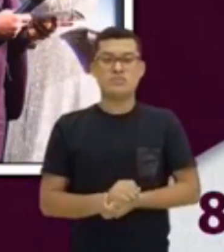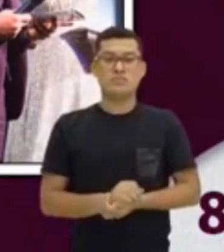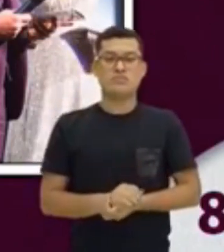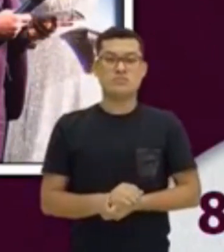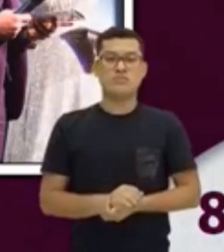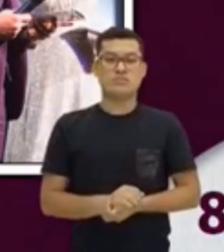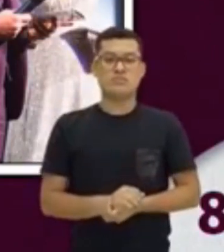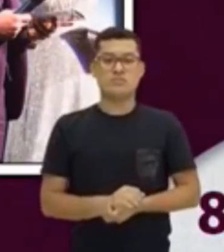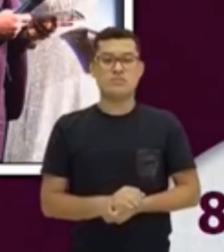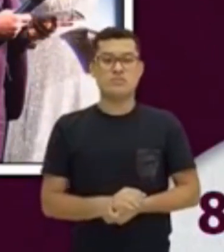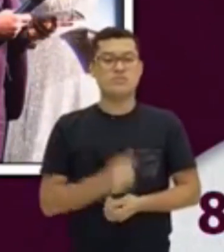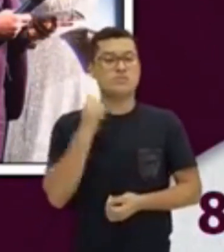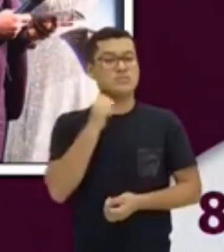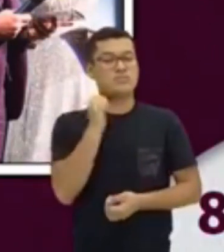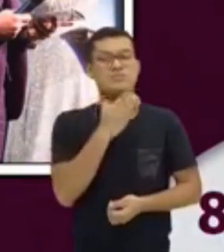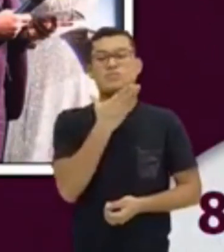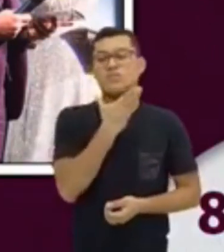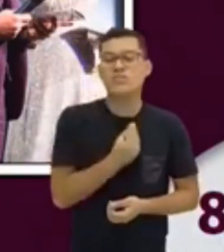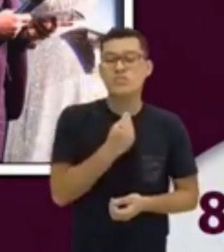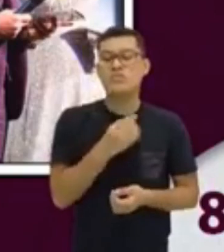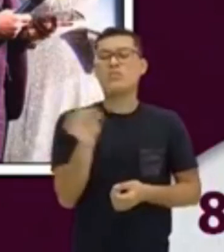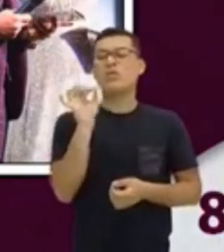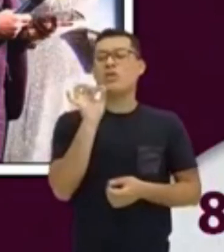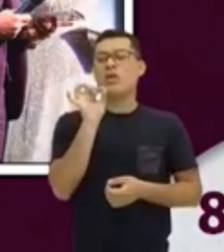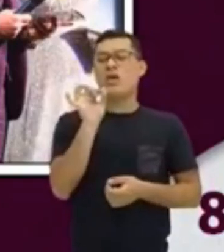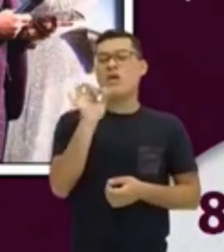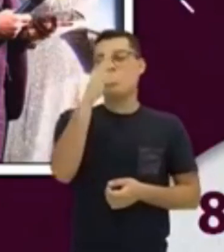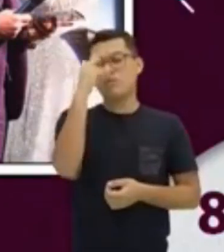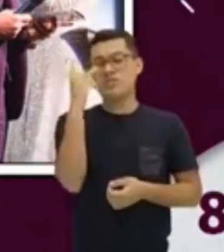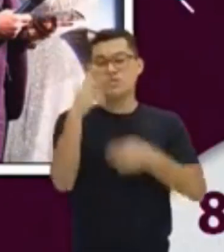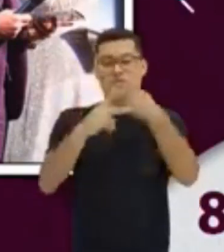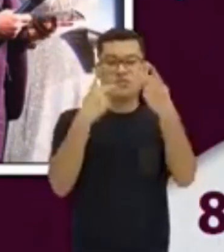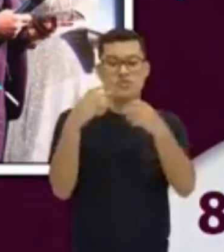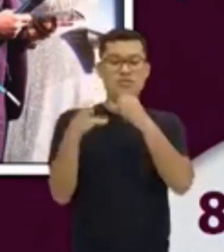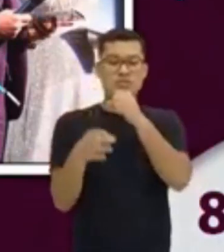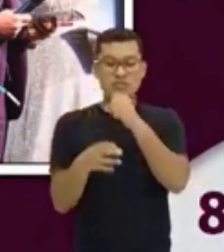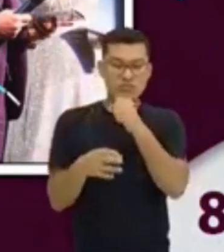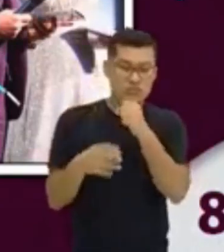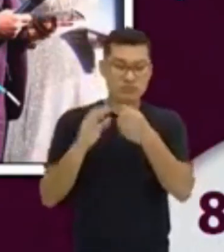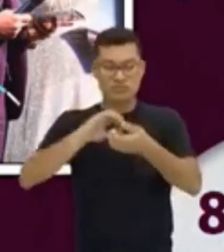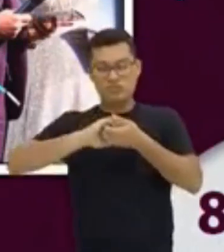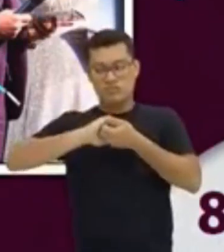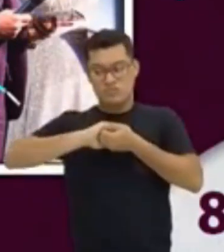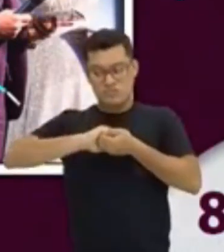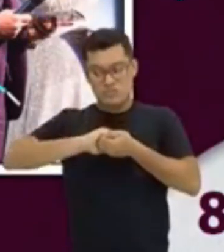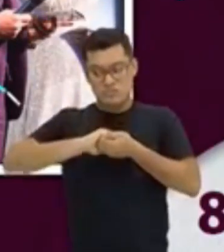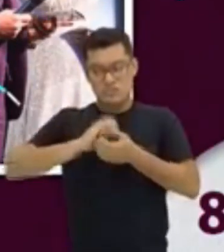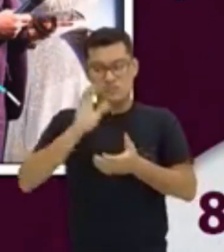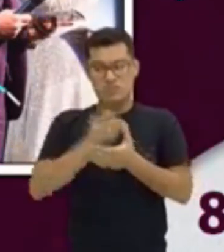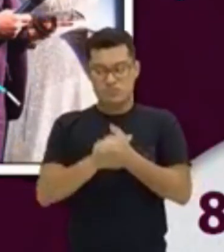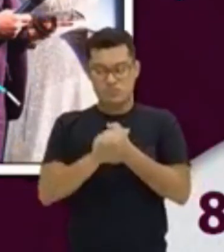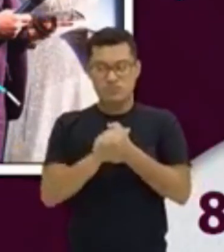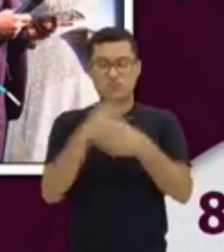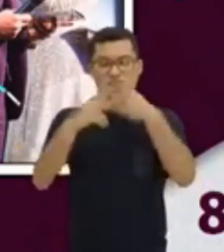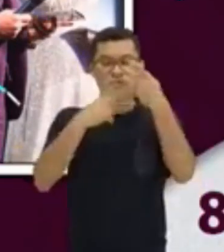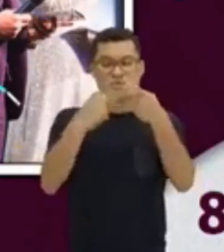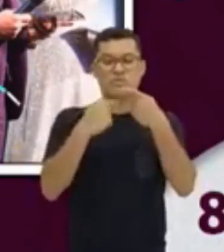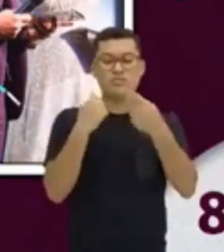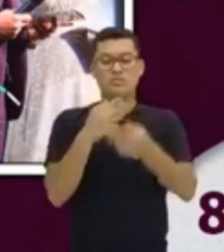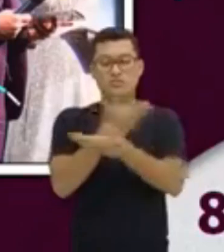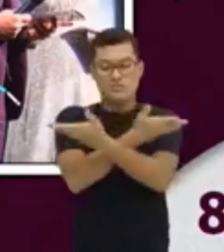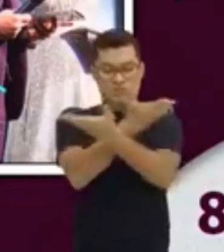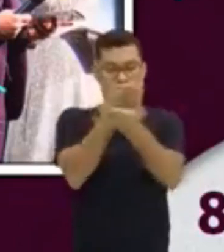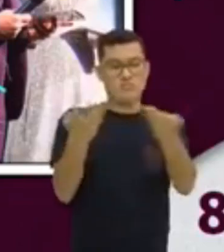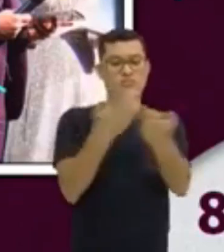e os senhoritos. Alguém está falando no microfone. Um casal está falando no microfone para uma plateia